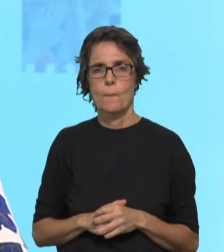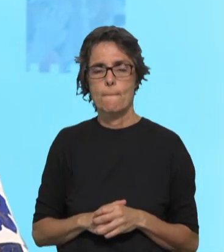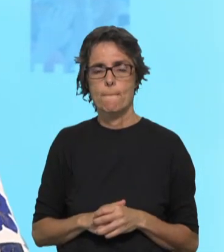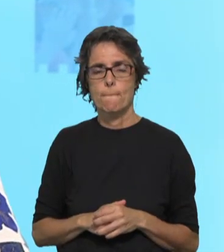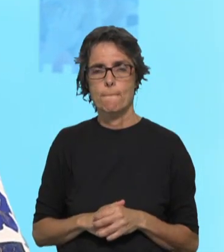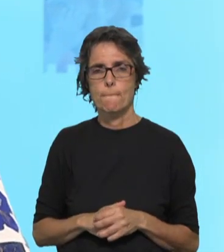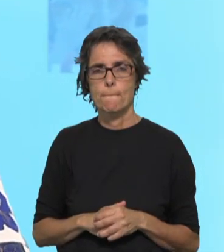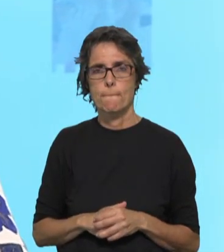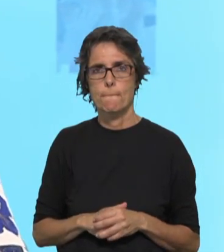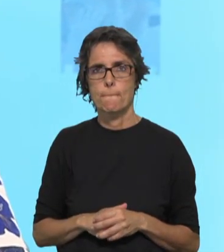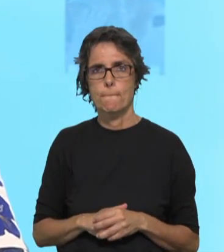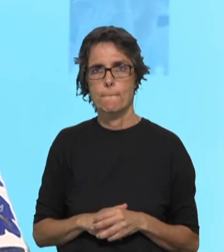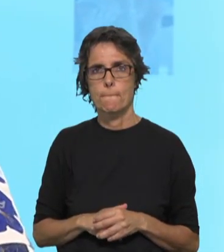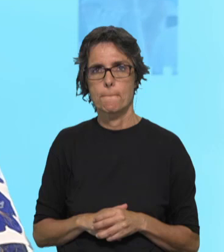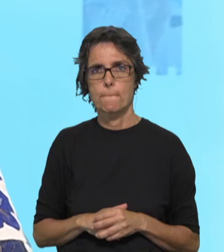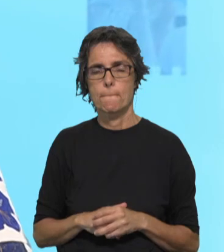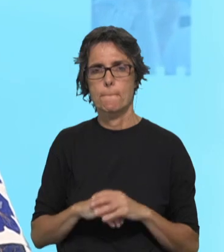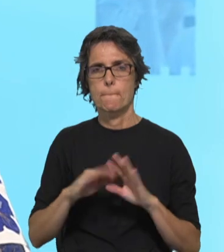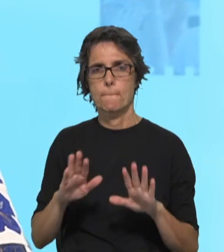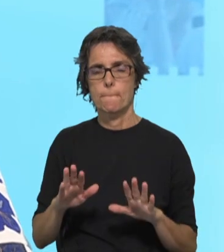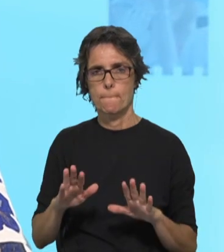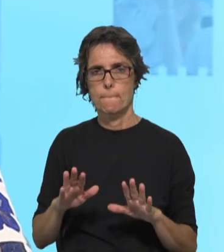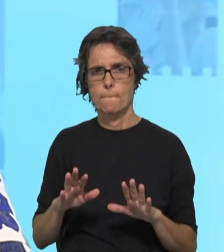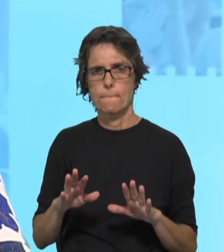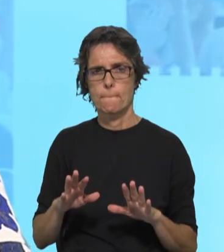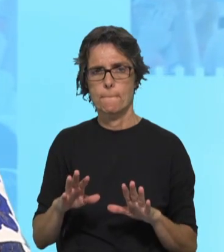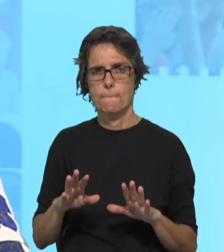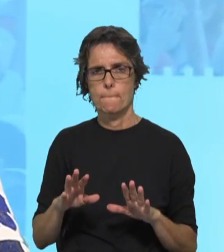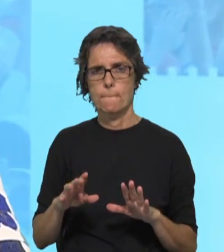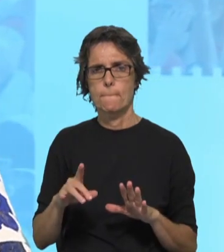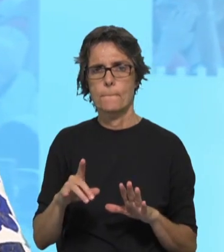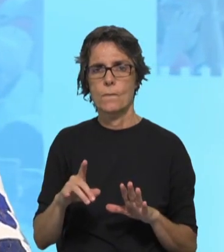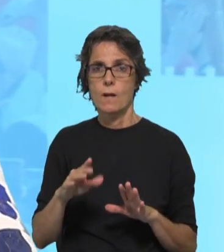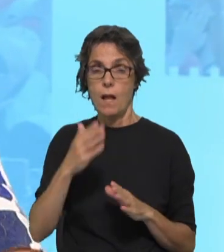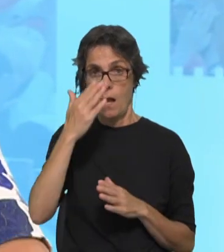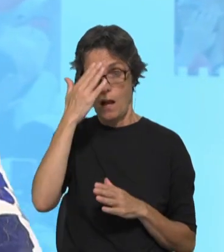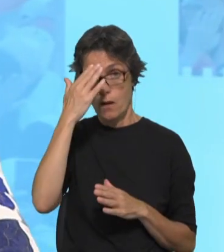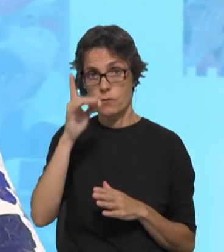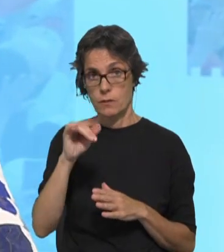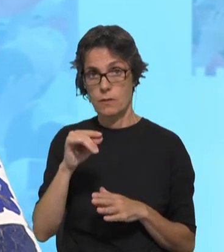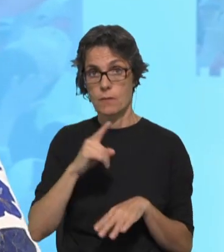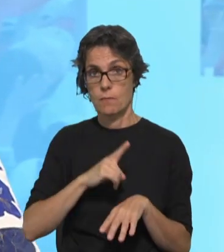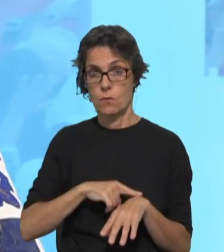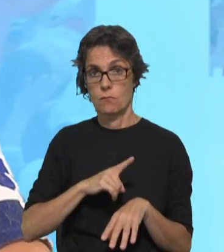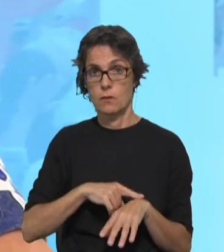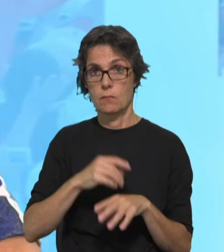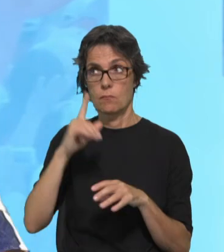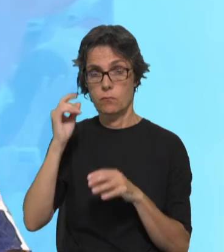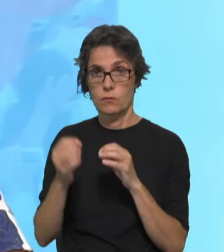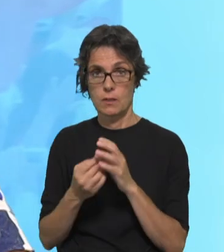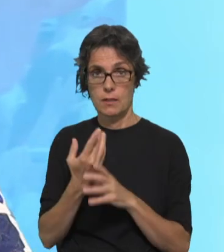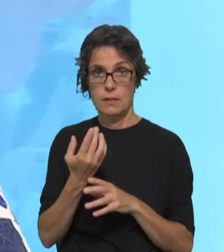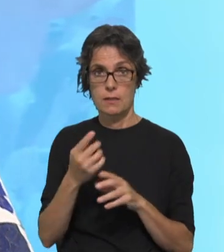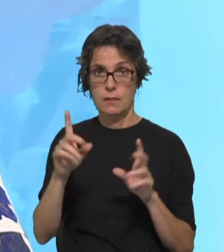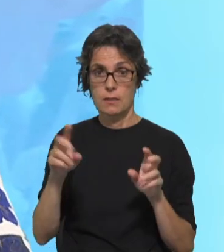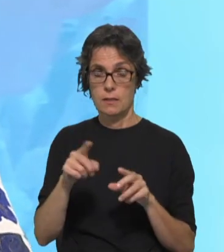Mas depois para, não sei se também se referir a isso, porque para o tempo da criação, nós apesar de trabalhámos